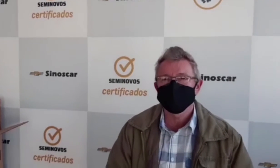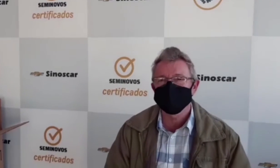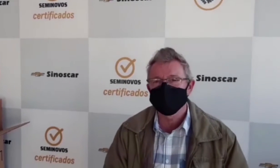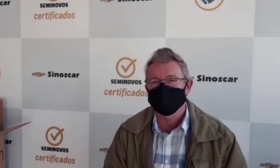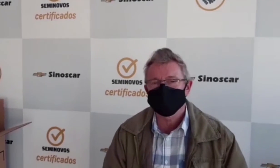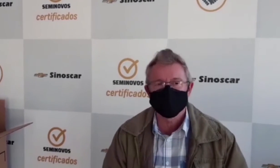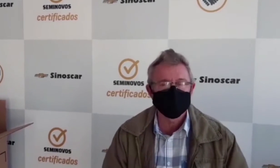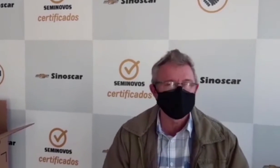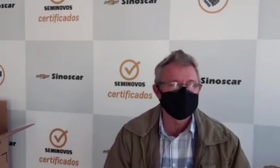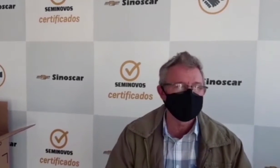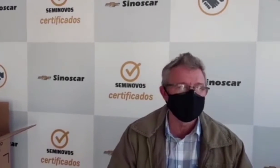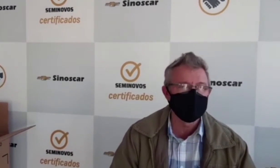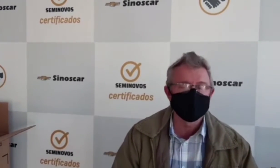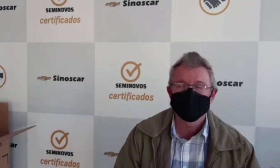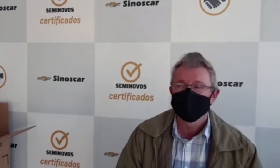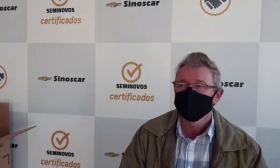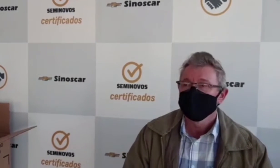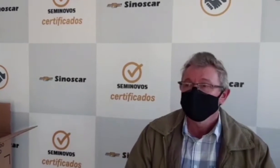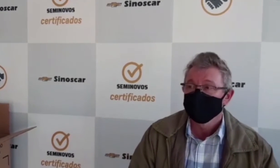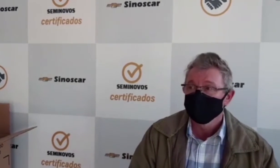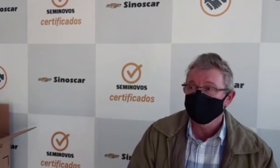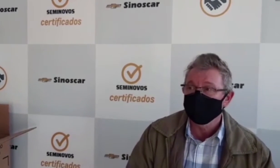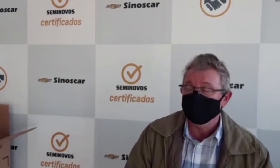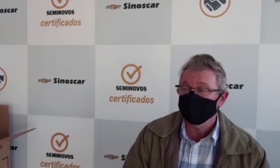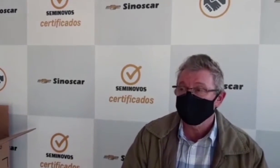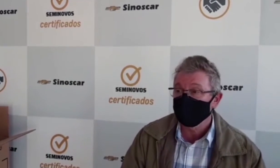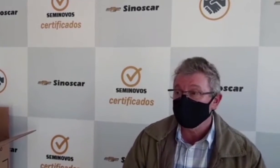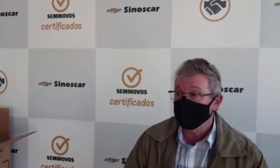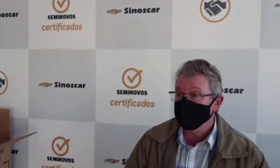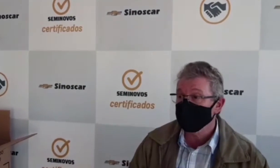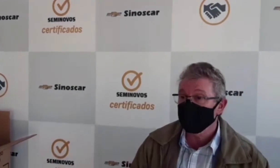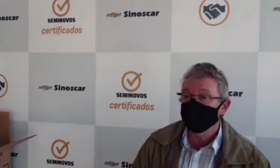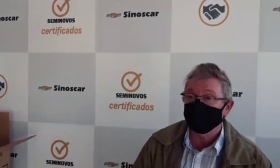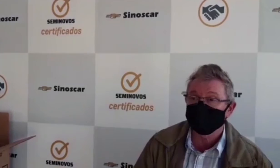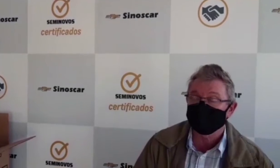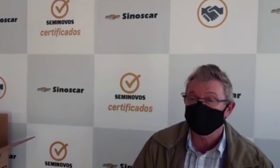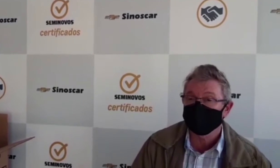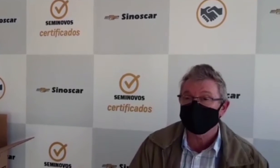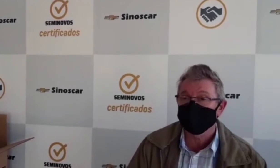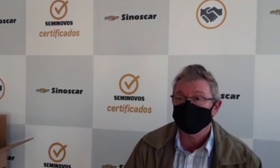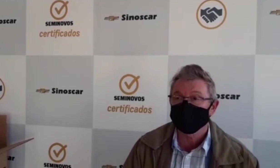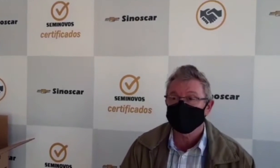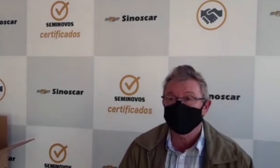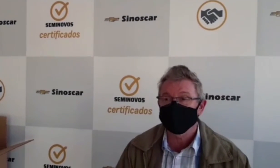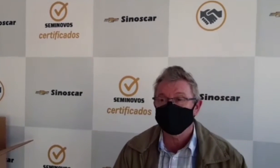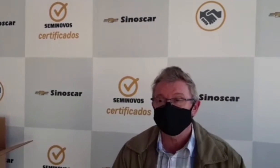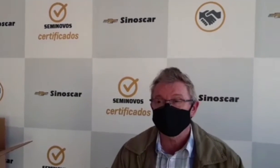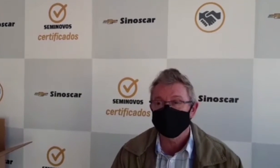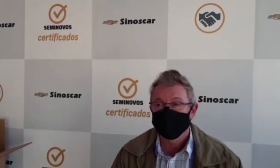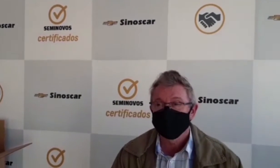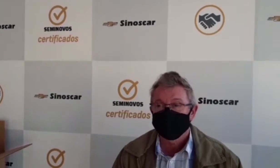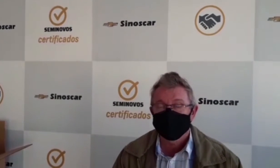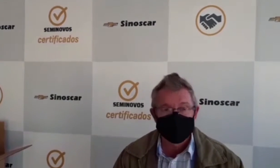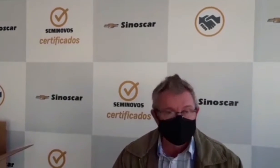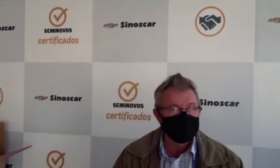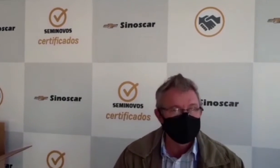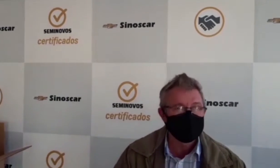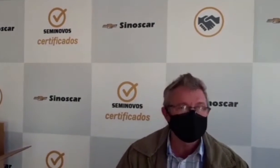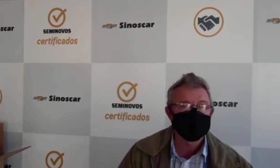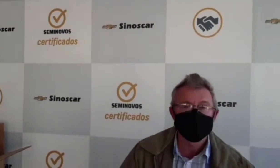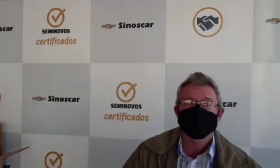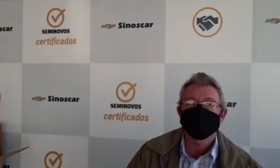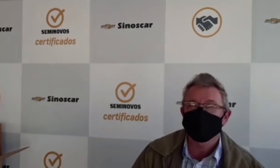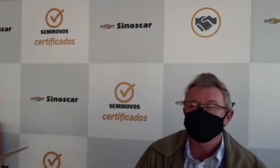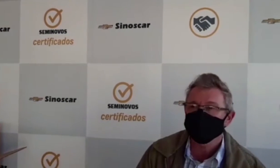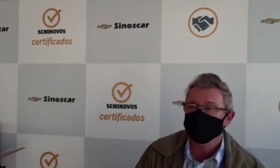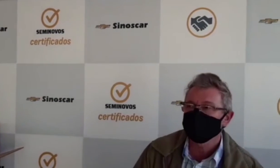sociais, pedindo comida, apoio, o momento difícil, né? E quando a gente tem empresas na nossa cidade, que além de